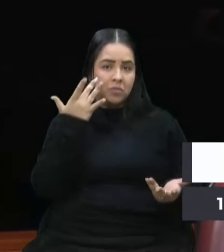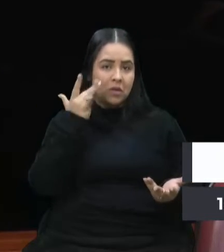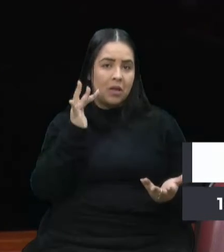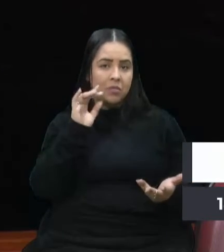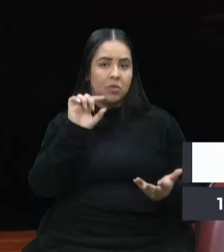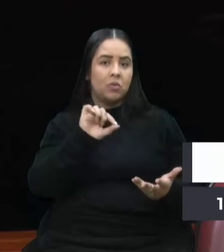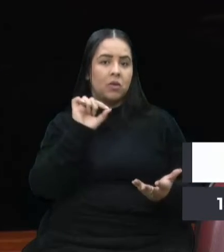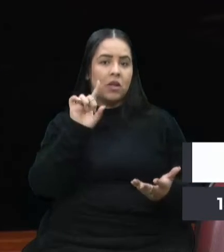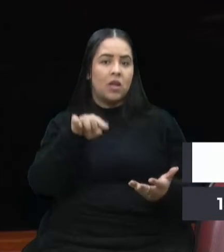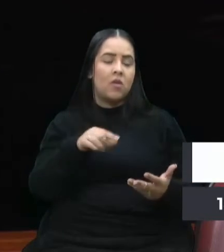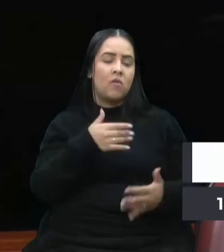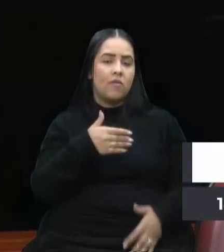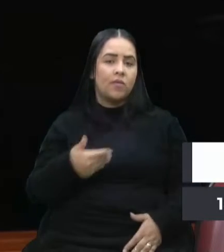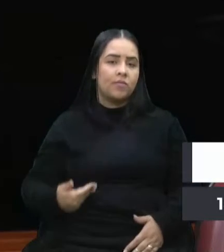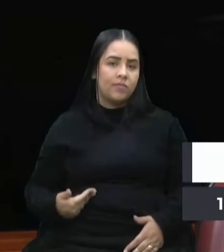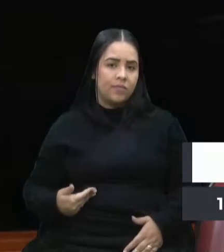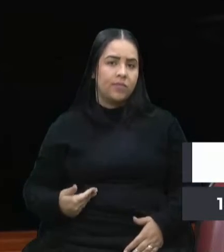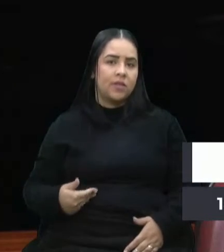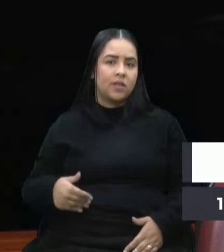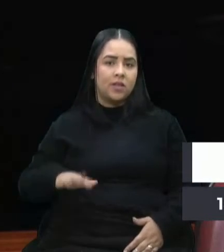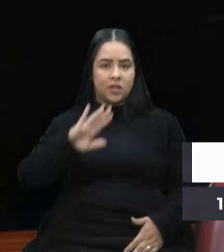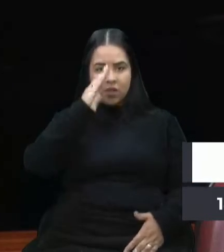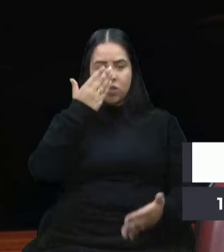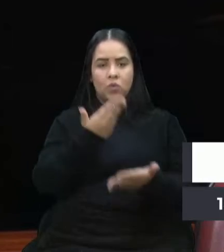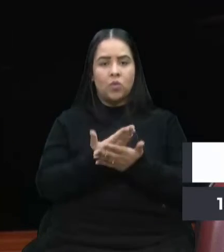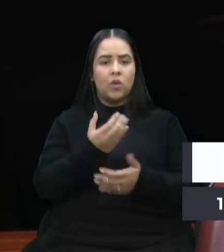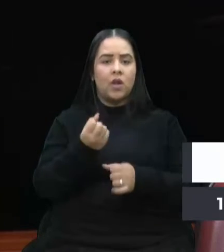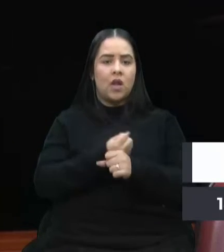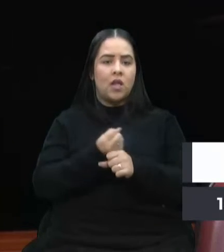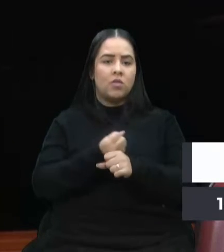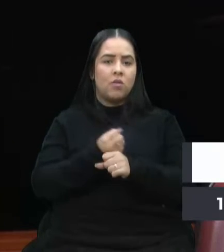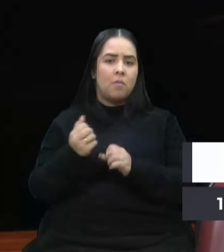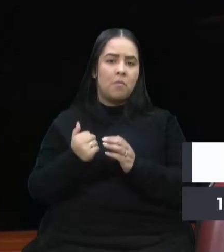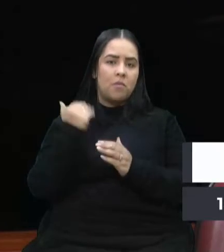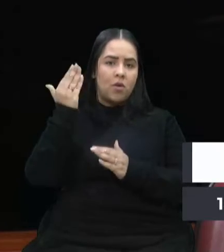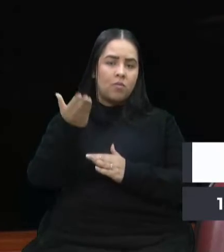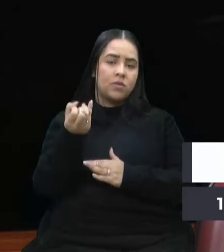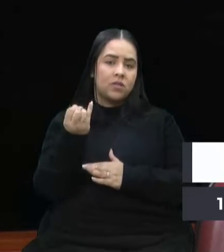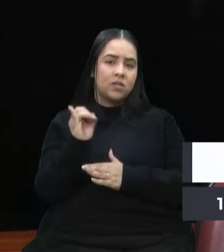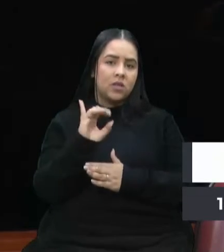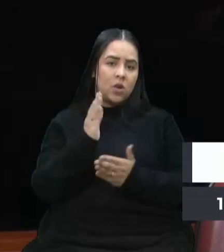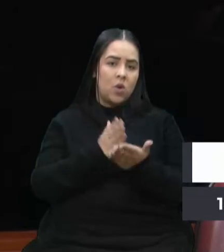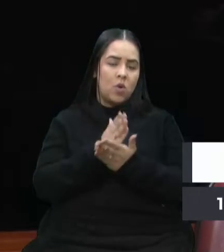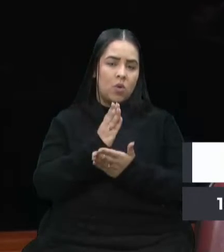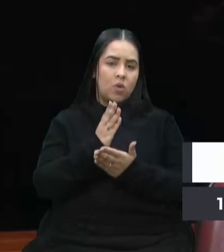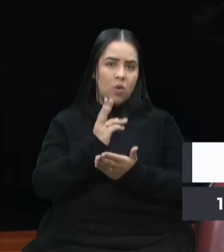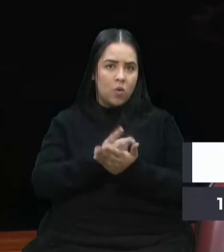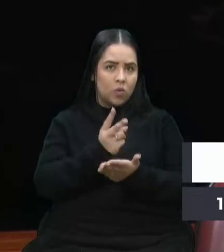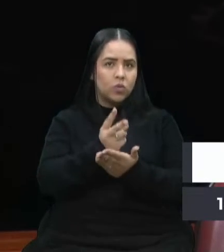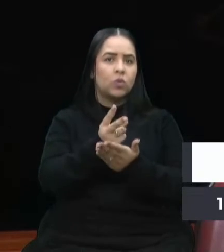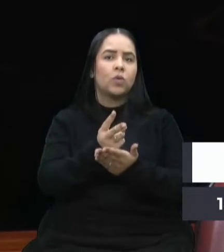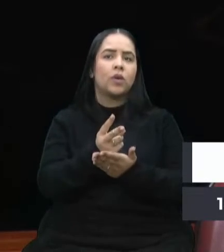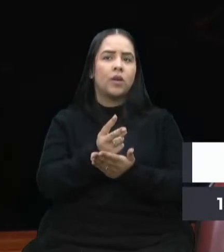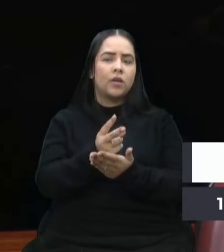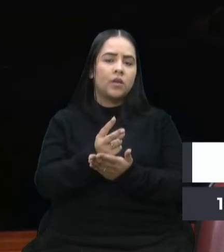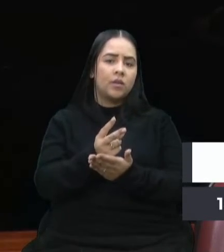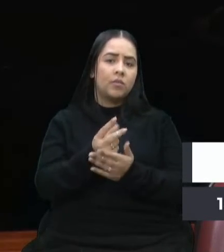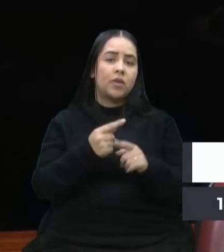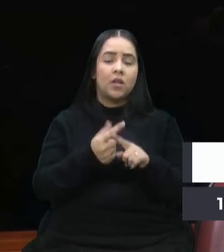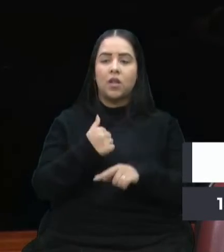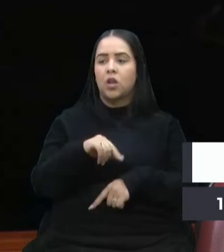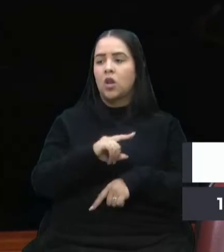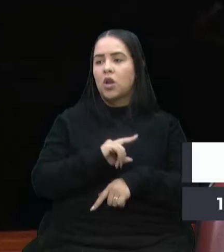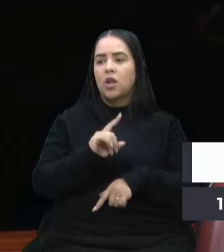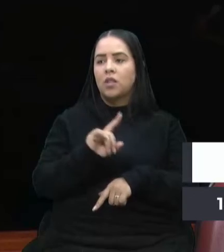for o governador. Acredito que o ano que vem se continuar dessa forma, da forma que foi, não que nós não acreditávamos, nós não queríamos redução de